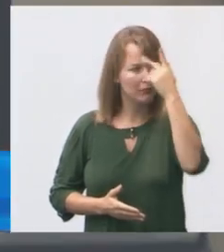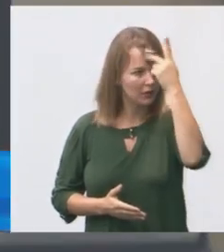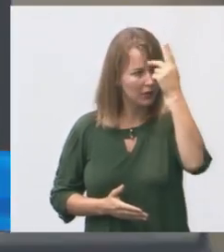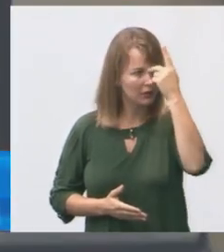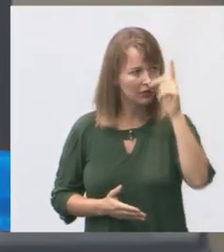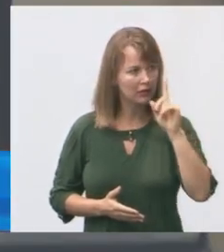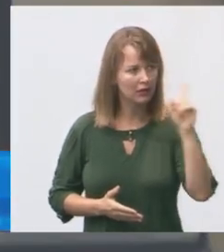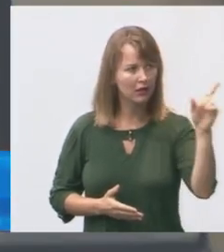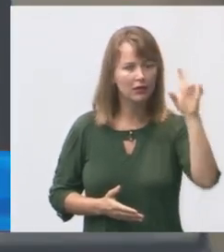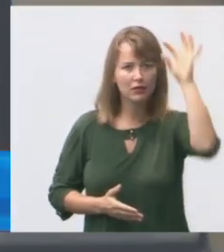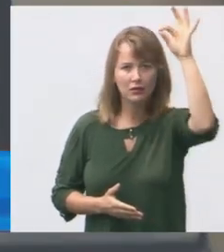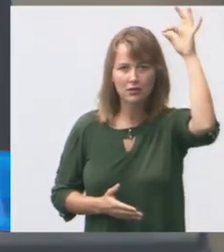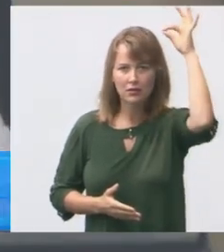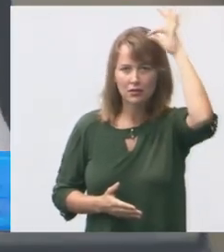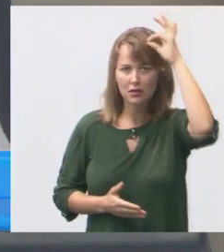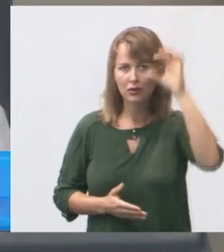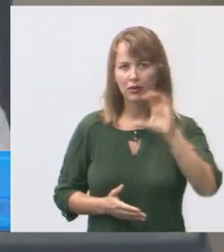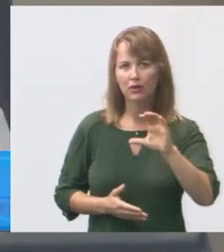Cristóvão.